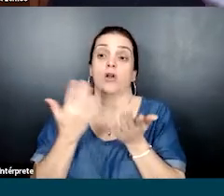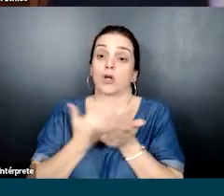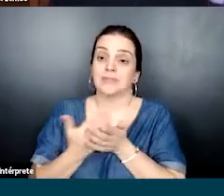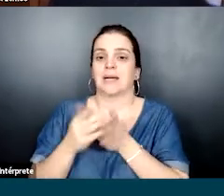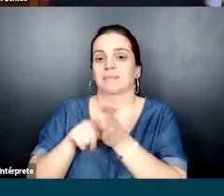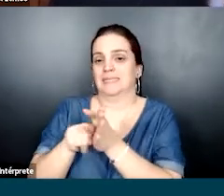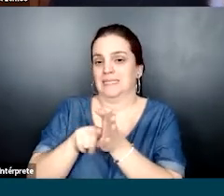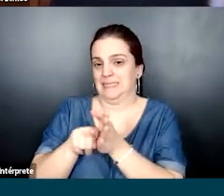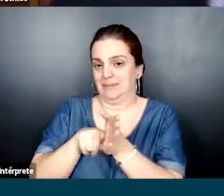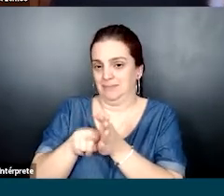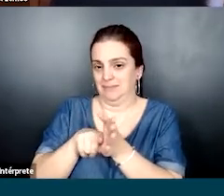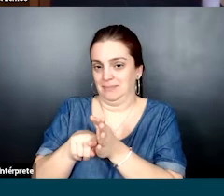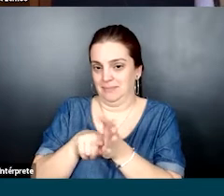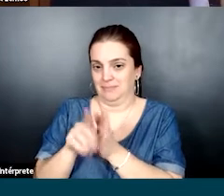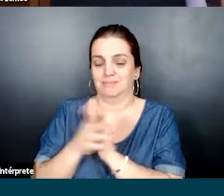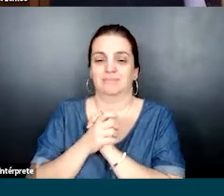partir para a pesquisa.